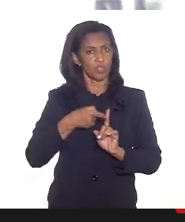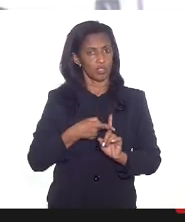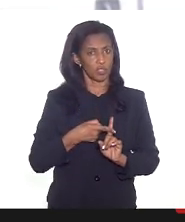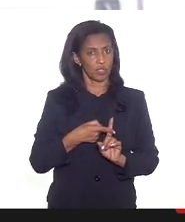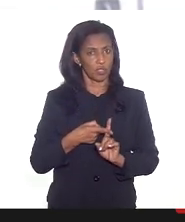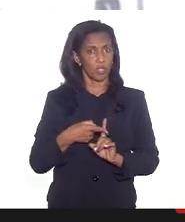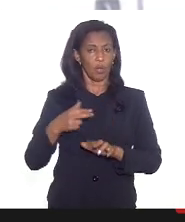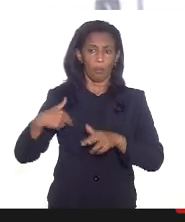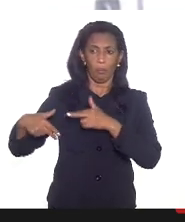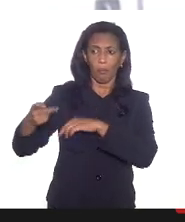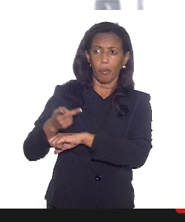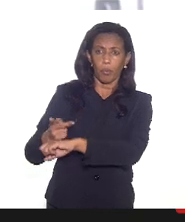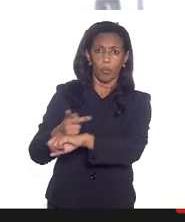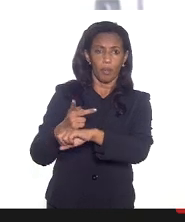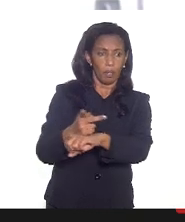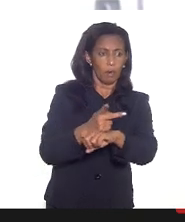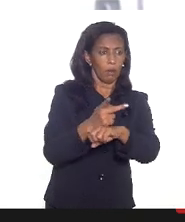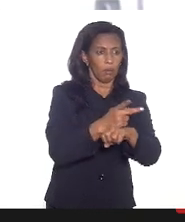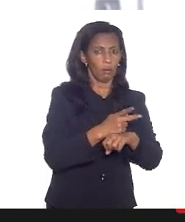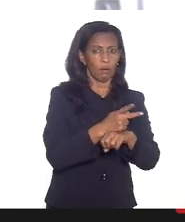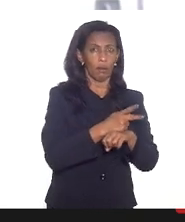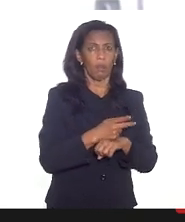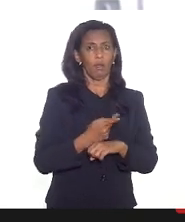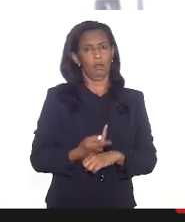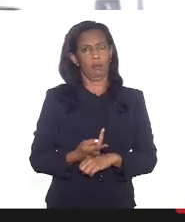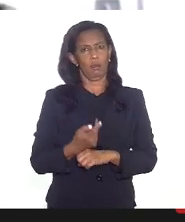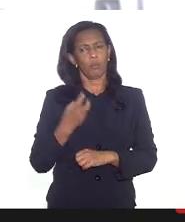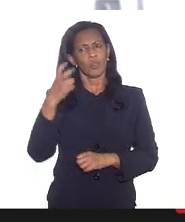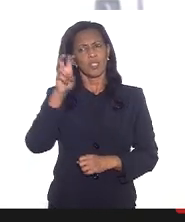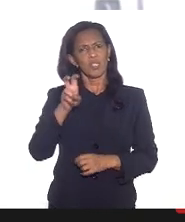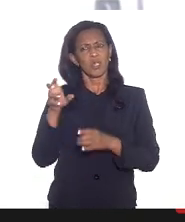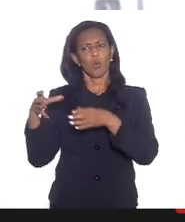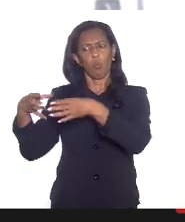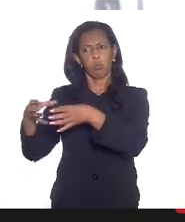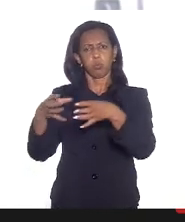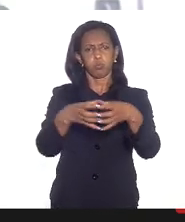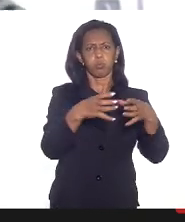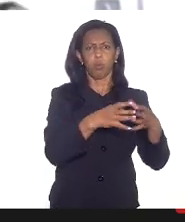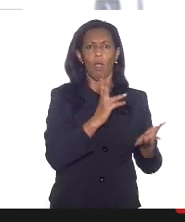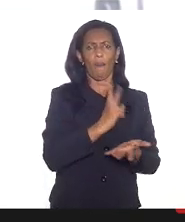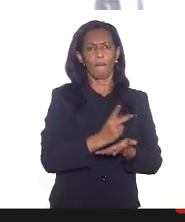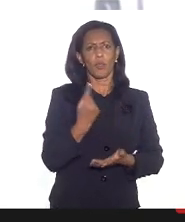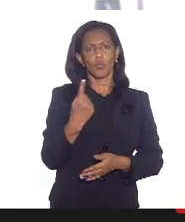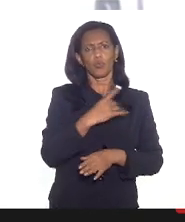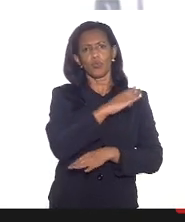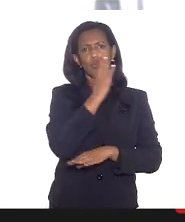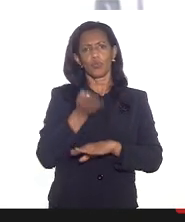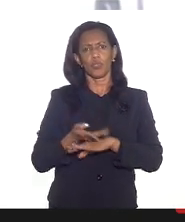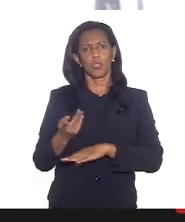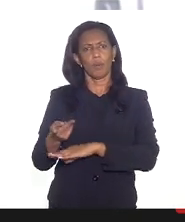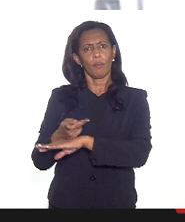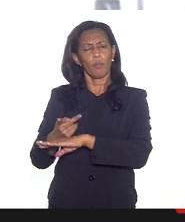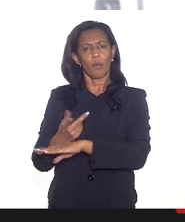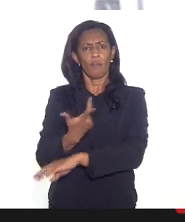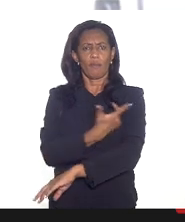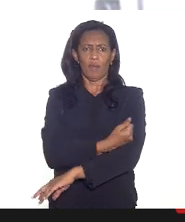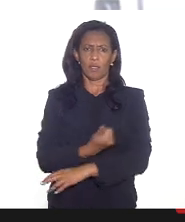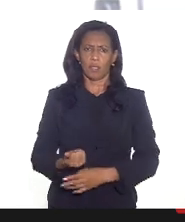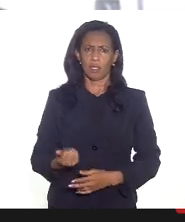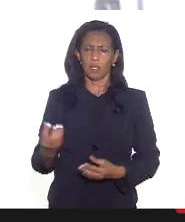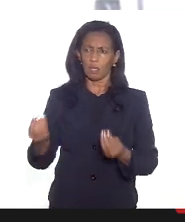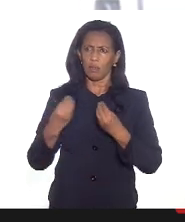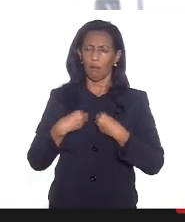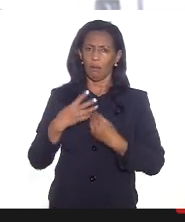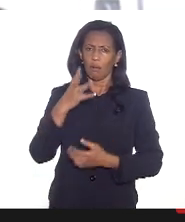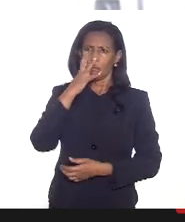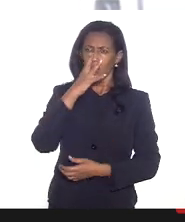peregrinando eu tive notícia de que uma gestante procurou cinco unidades de saúde no mesmo dia em busca da vacina isso nos causou